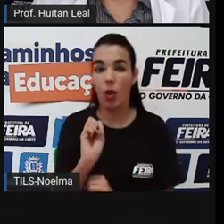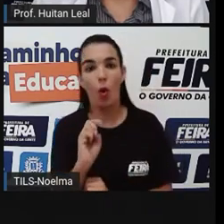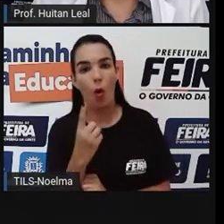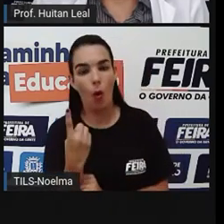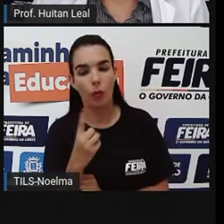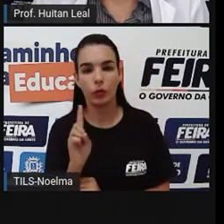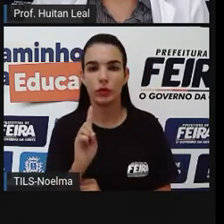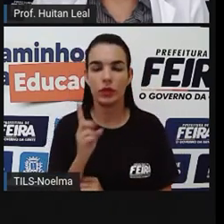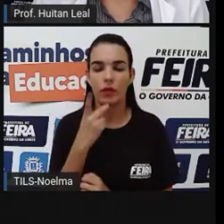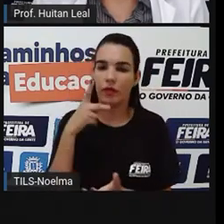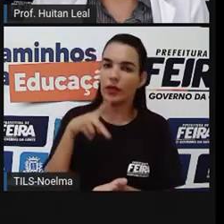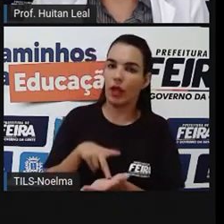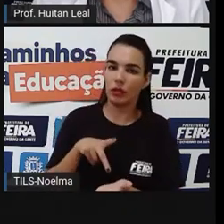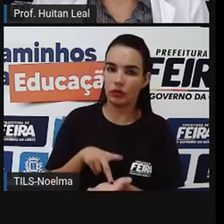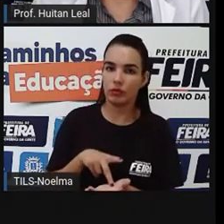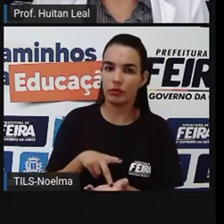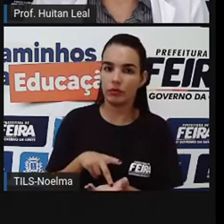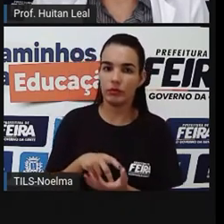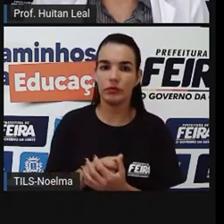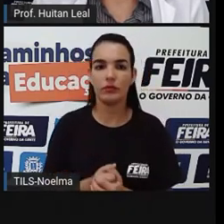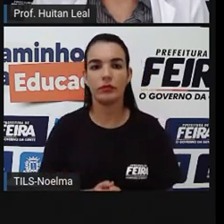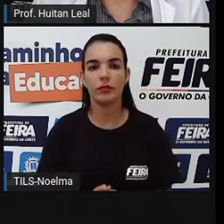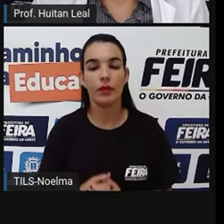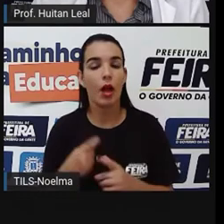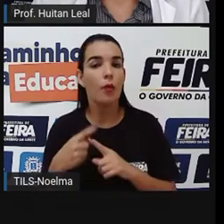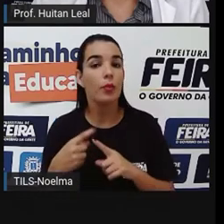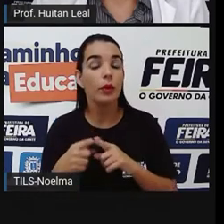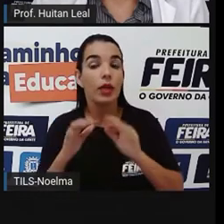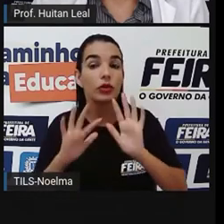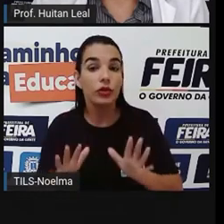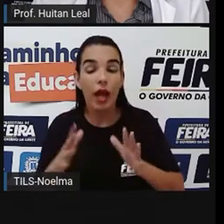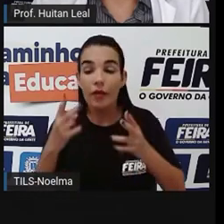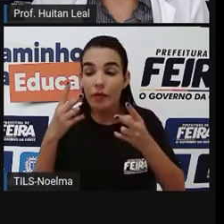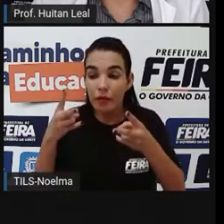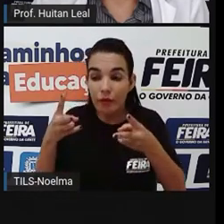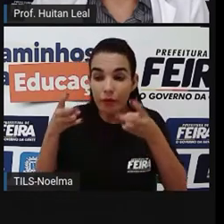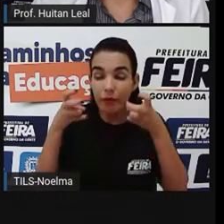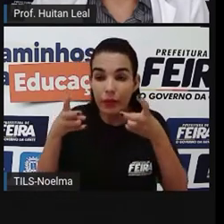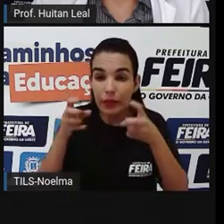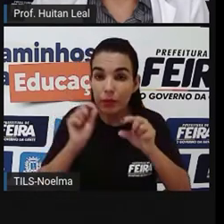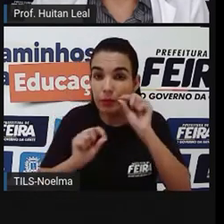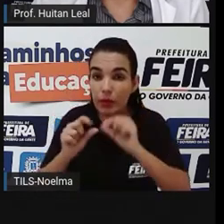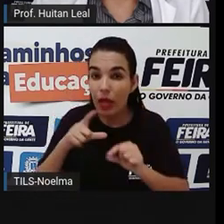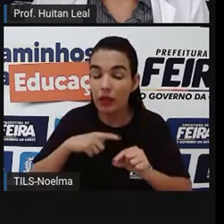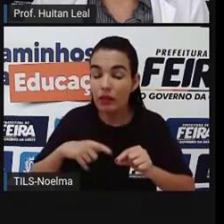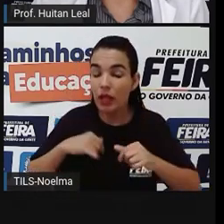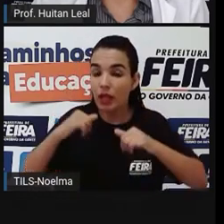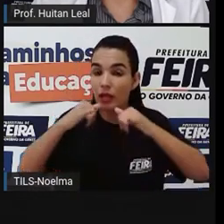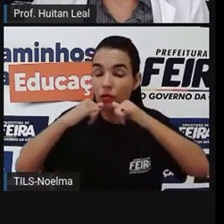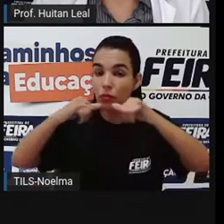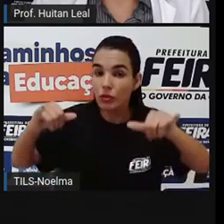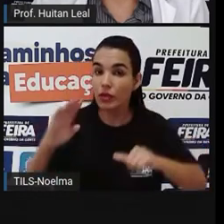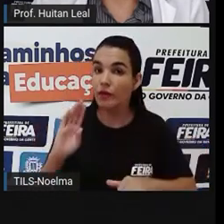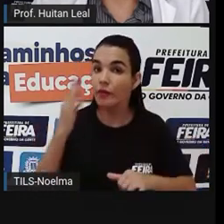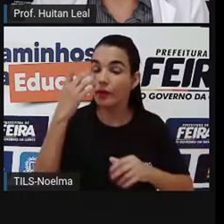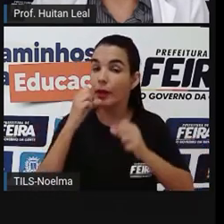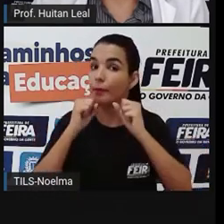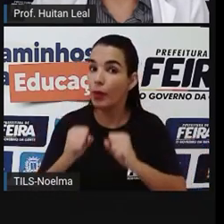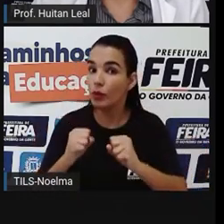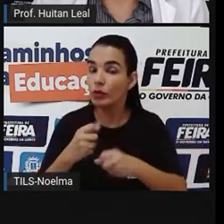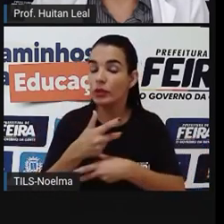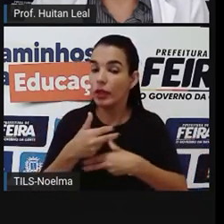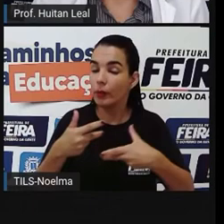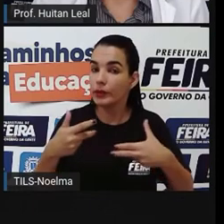verdadeira ou não. Porque, como já vimos, uma notícia falsa pode causar